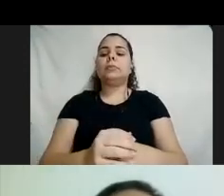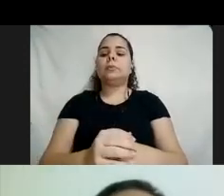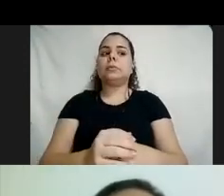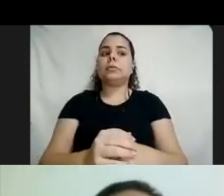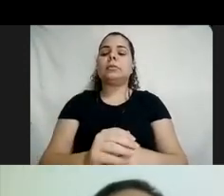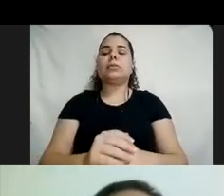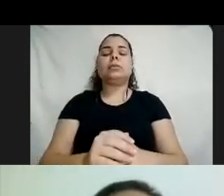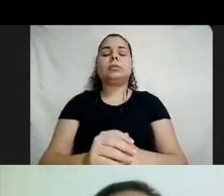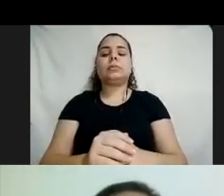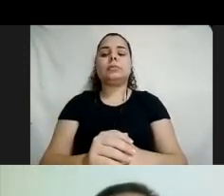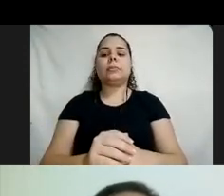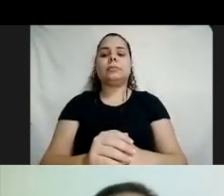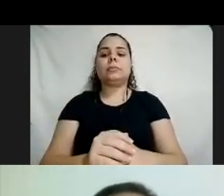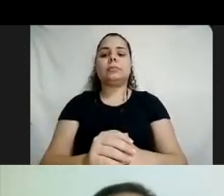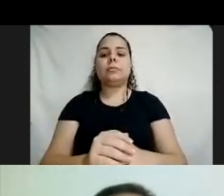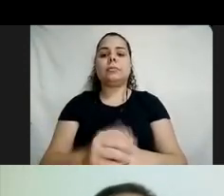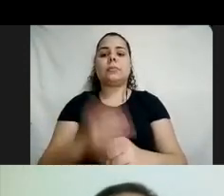Acho que sim. Acho que ela congelou.